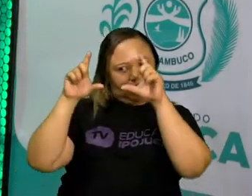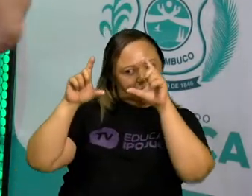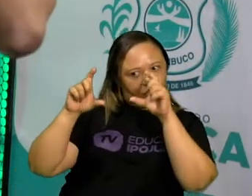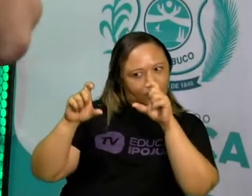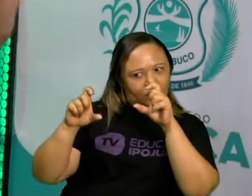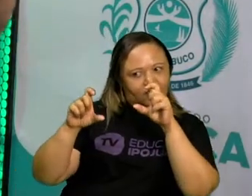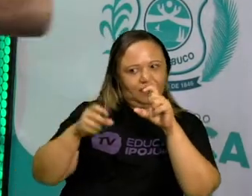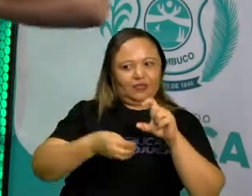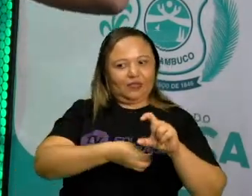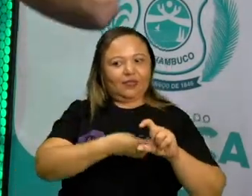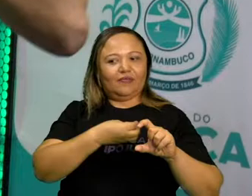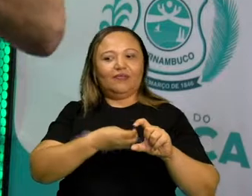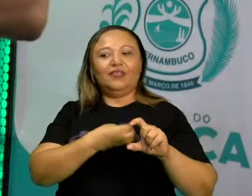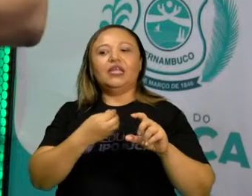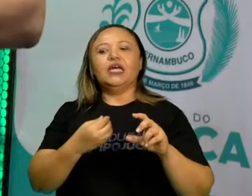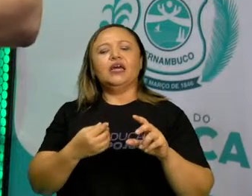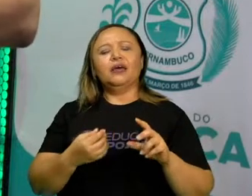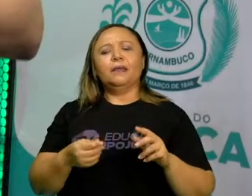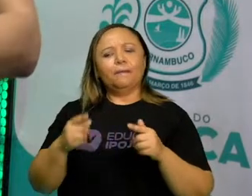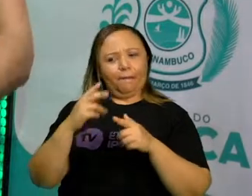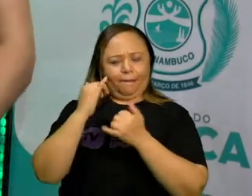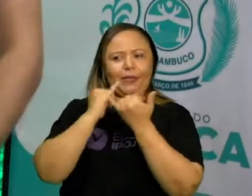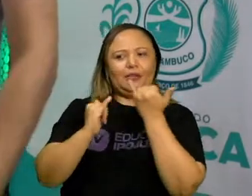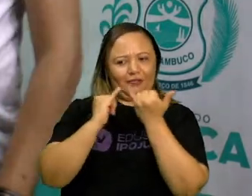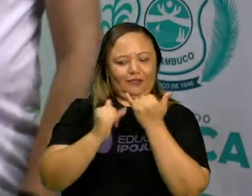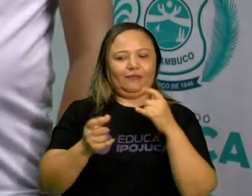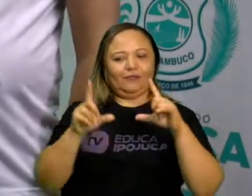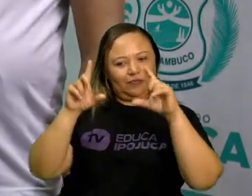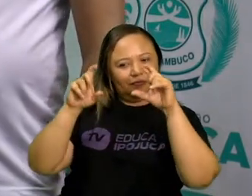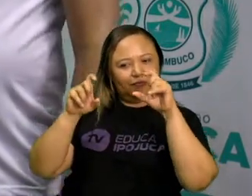da vida. Ele reproduz a realidade. Ok?